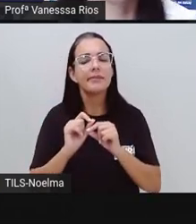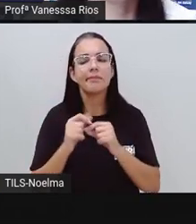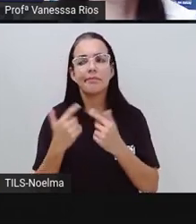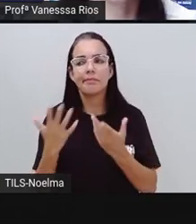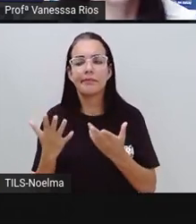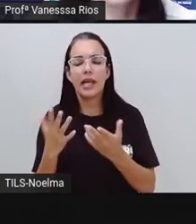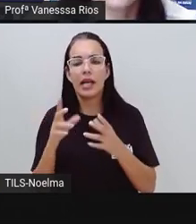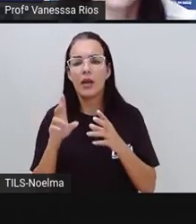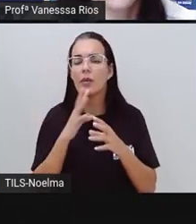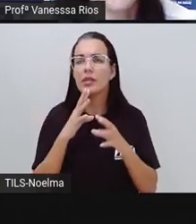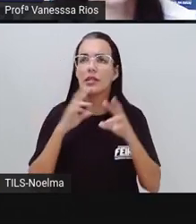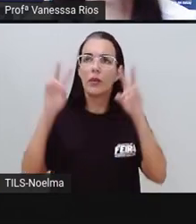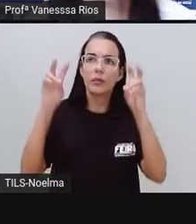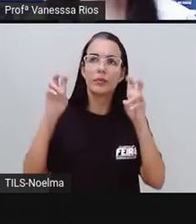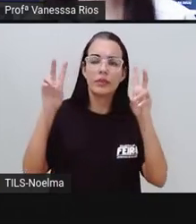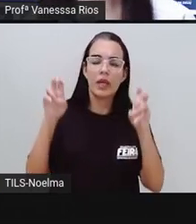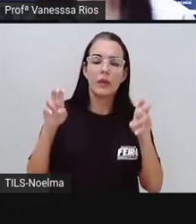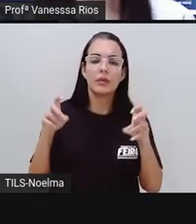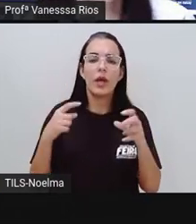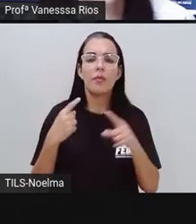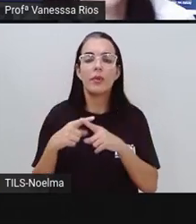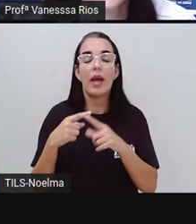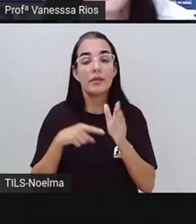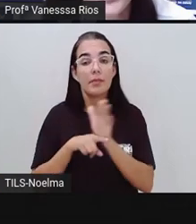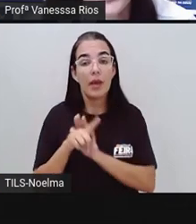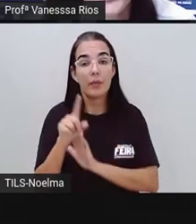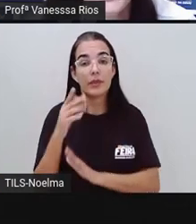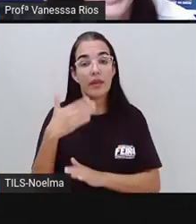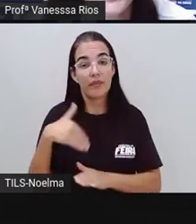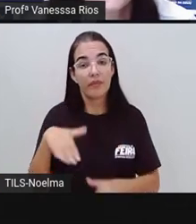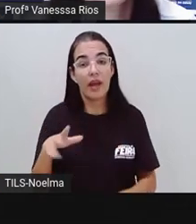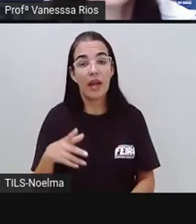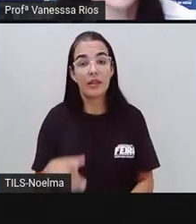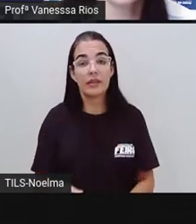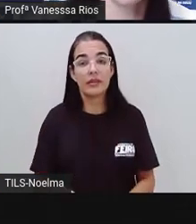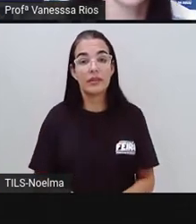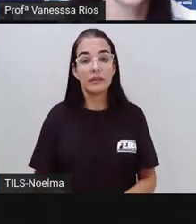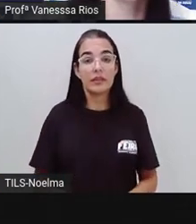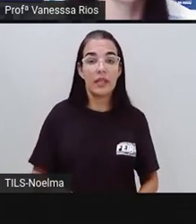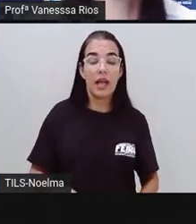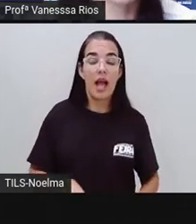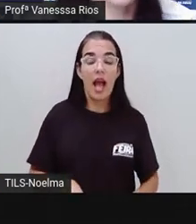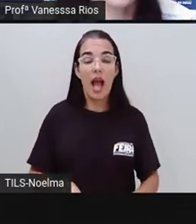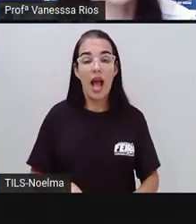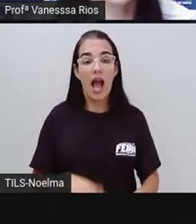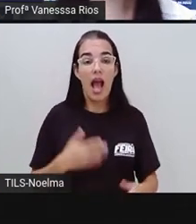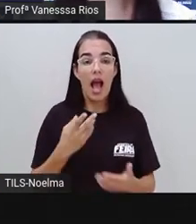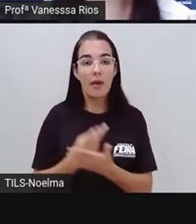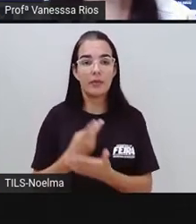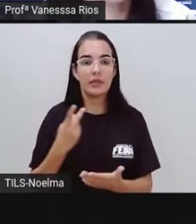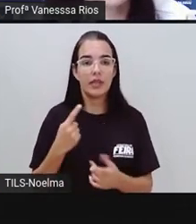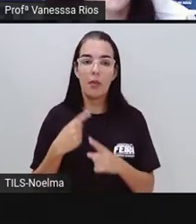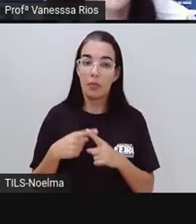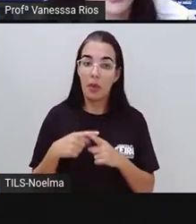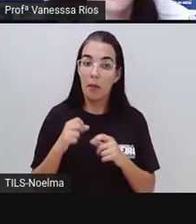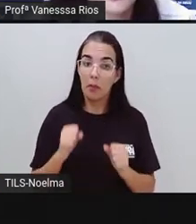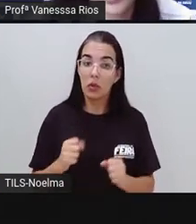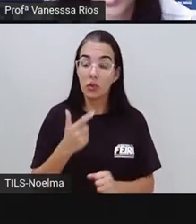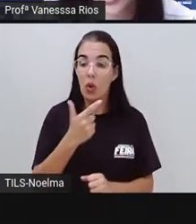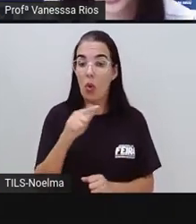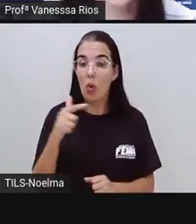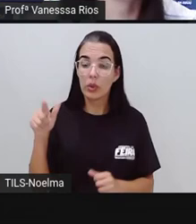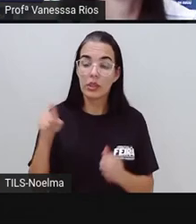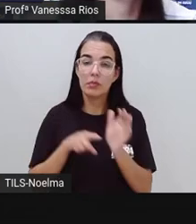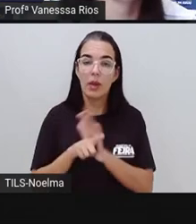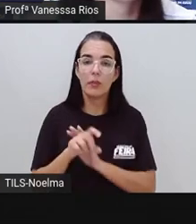o assunto do qual as perguntas vão se originar, porque através das respostas outras perguntas podem